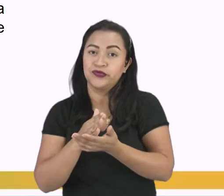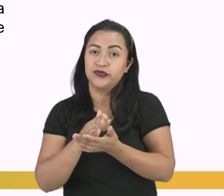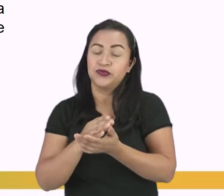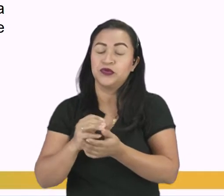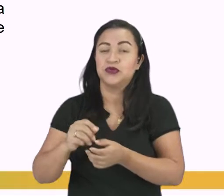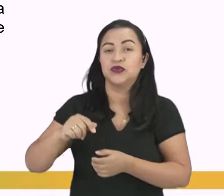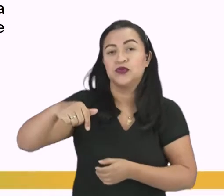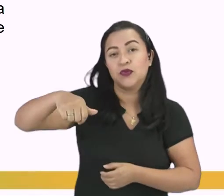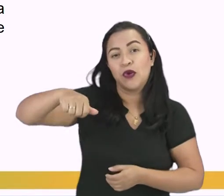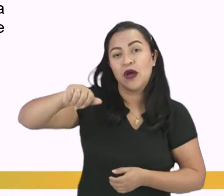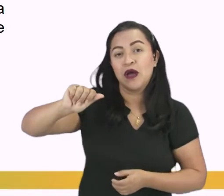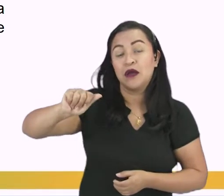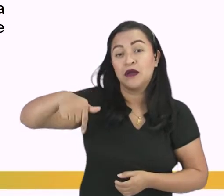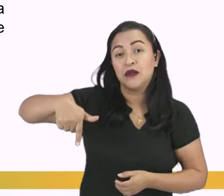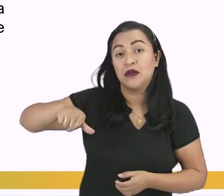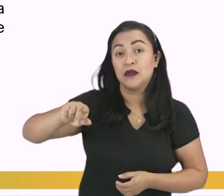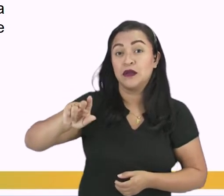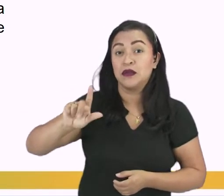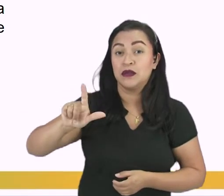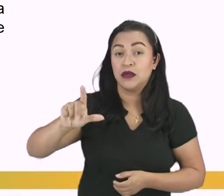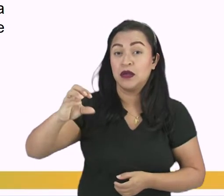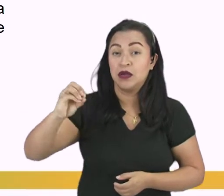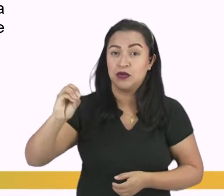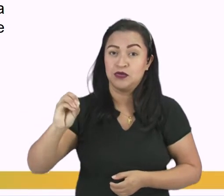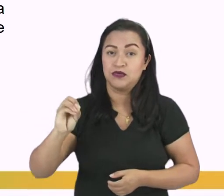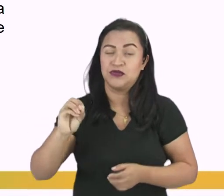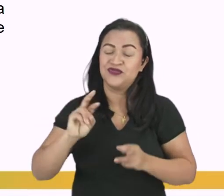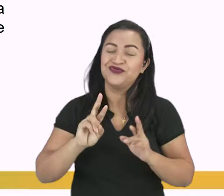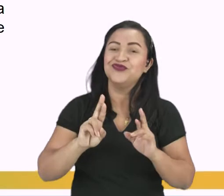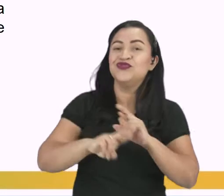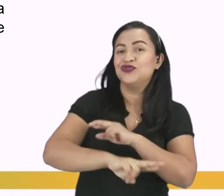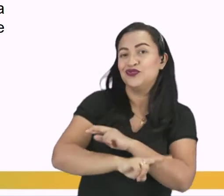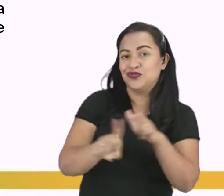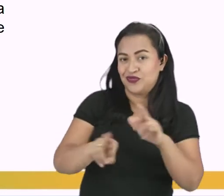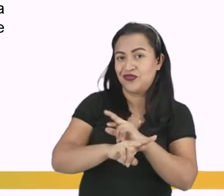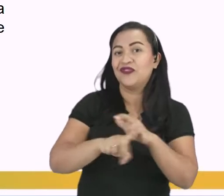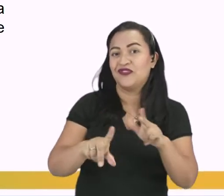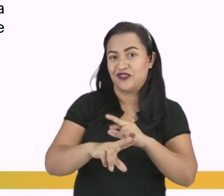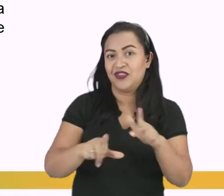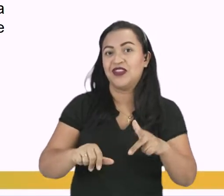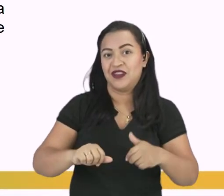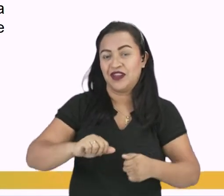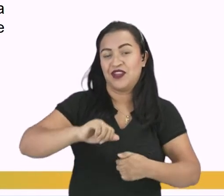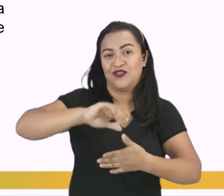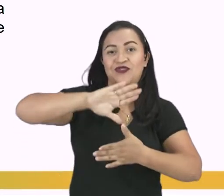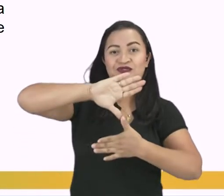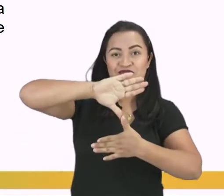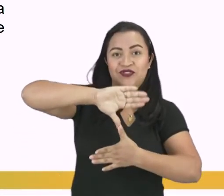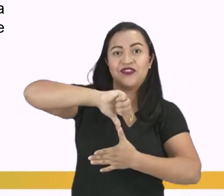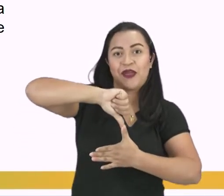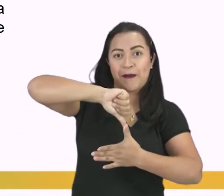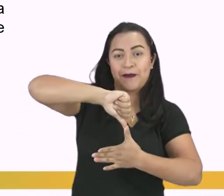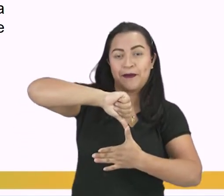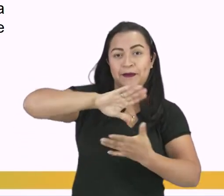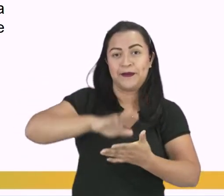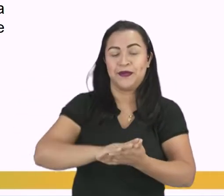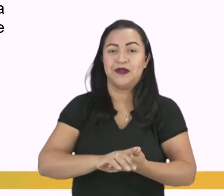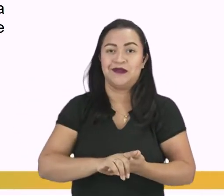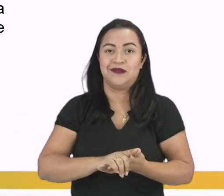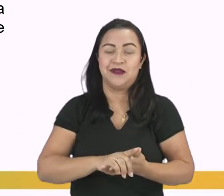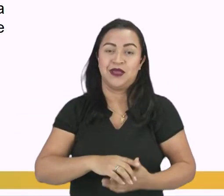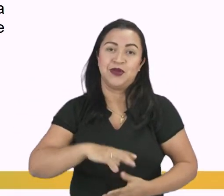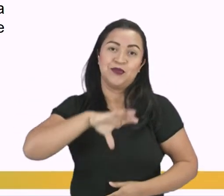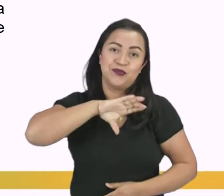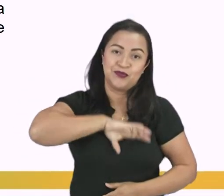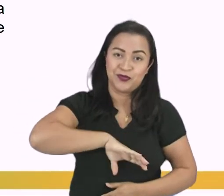América Latina, onde predomina o português e o espanhol, que são derivada do latim. Os